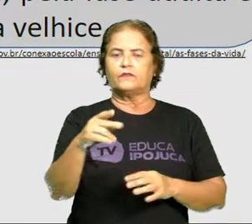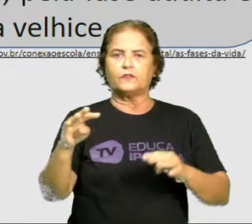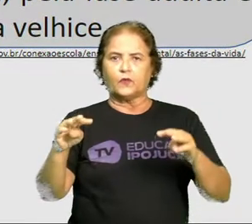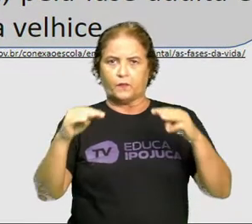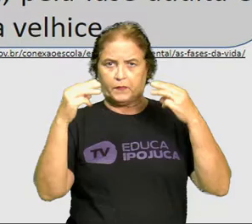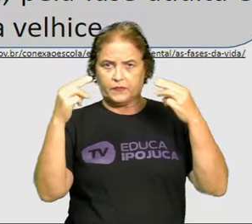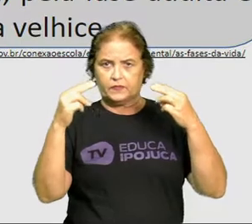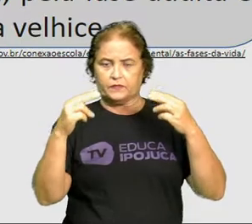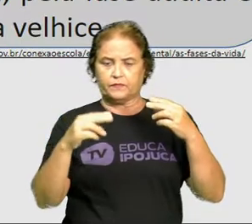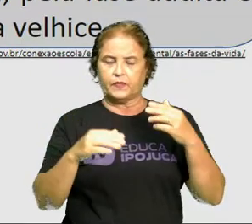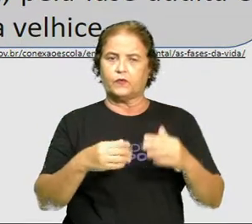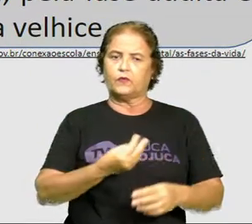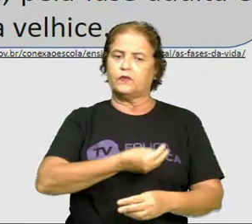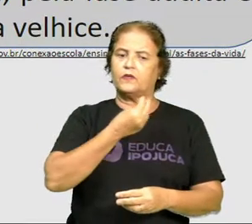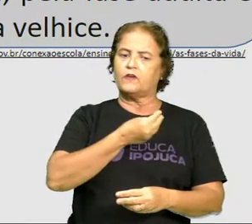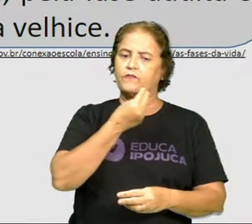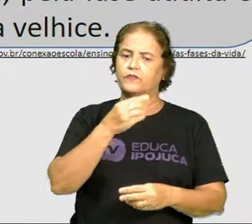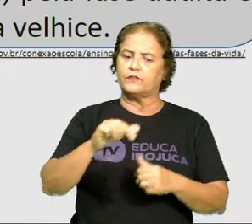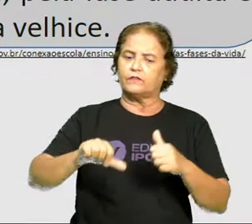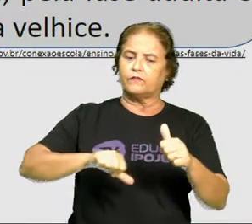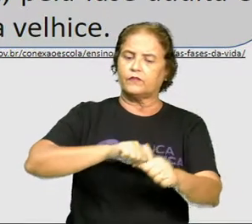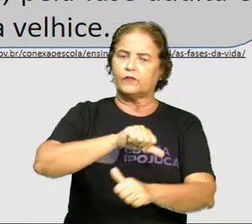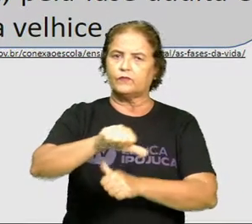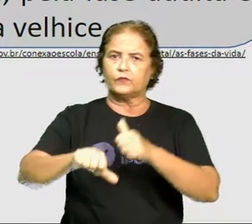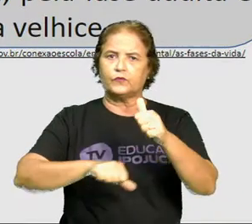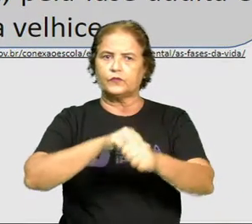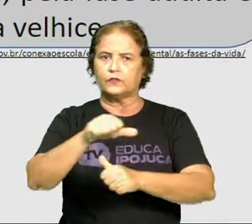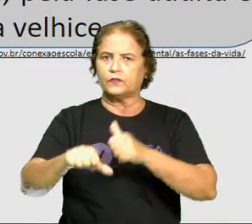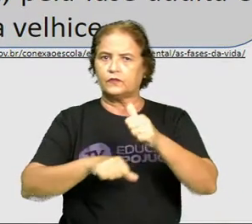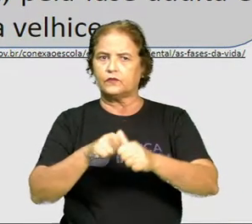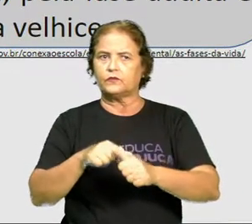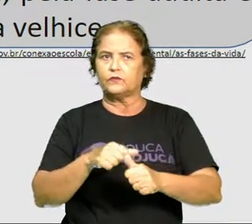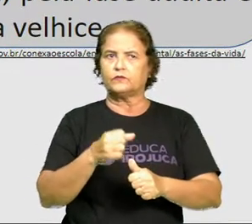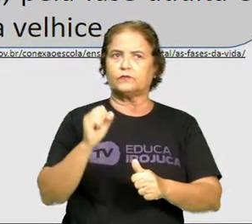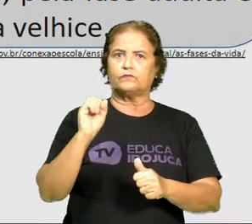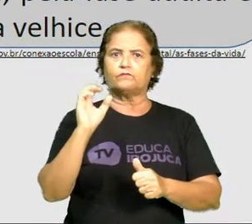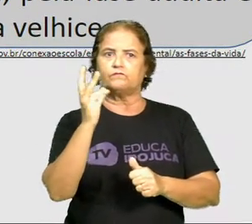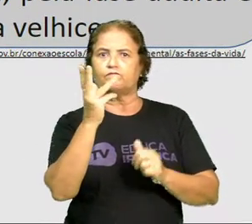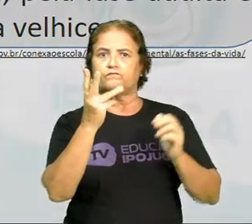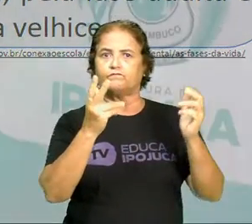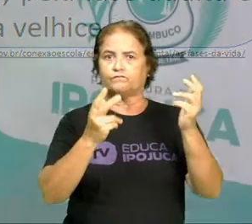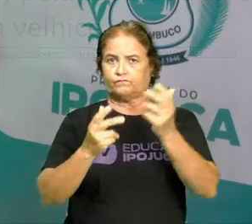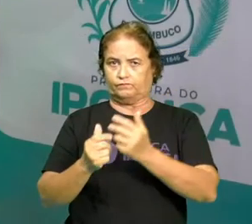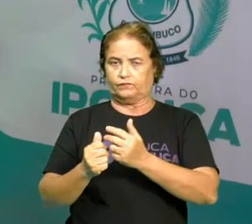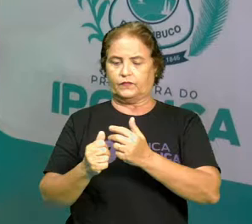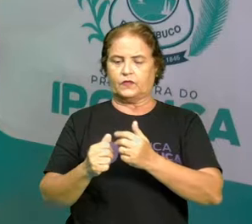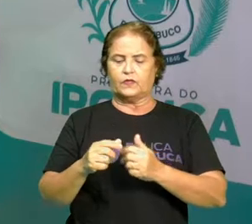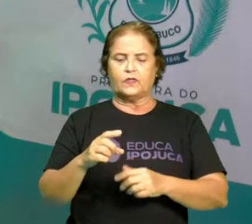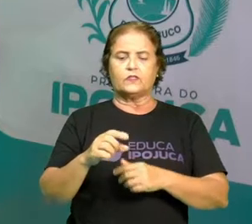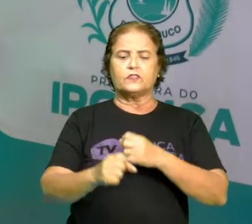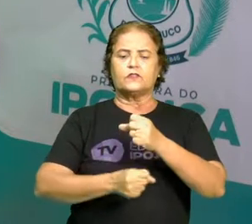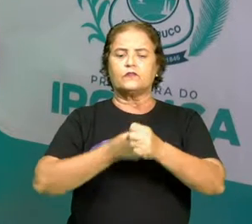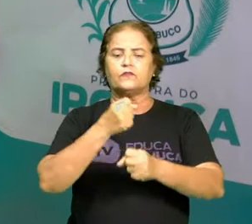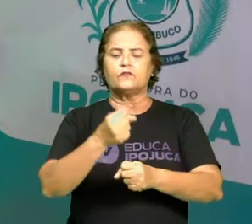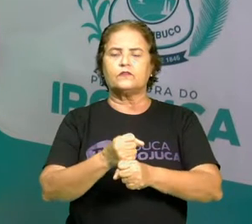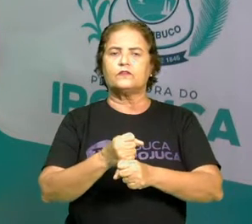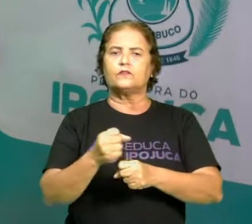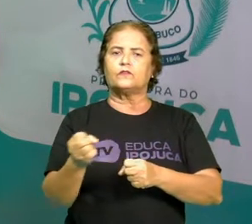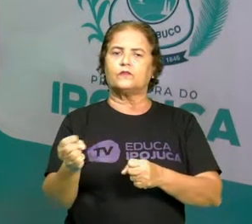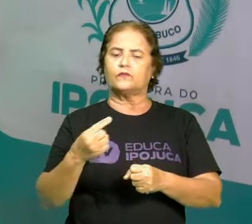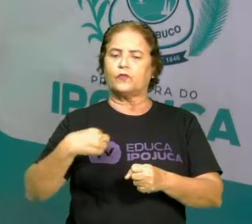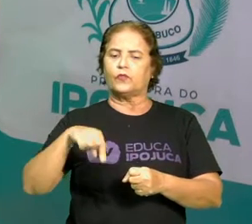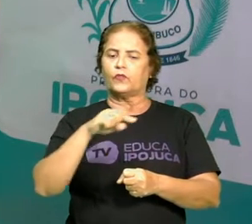nossa vida vai mudando com o passar do tempo? Se a cada ano a gente faz aniversário, completa ano,